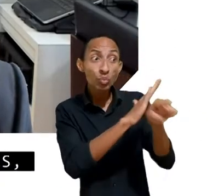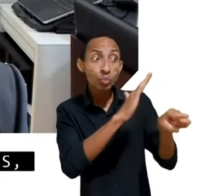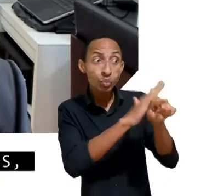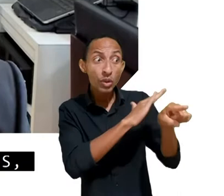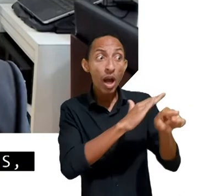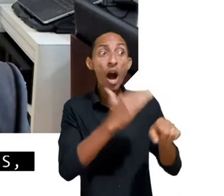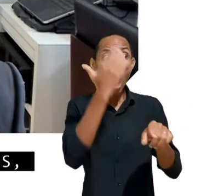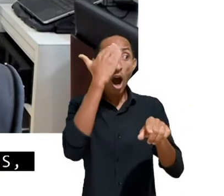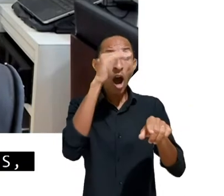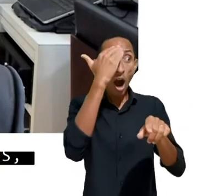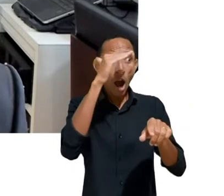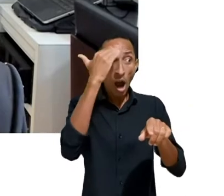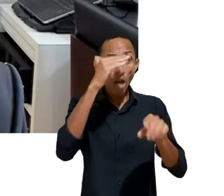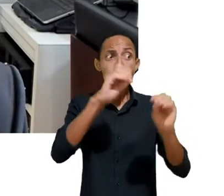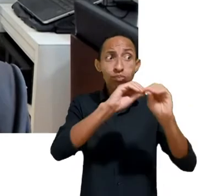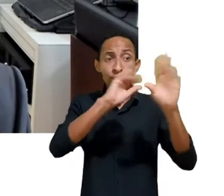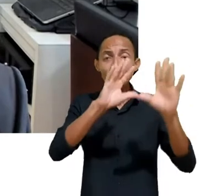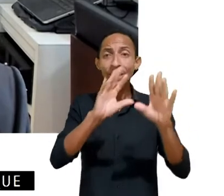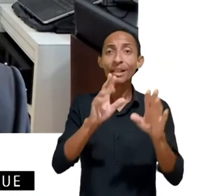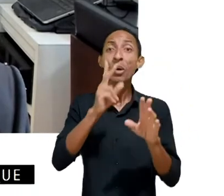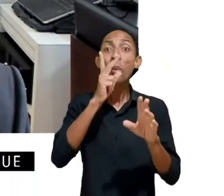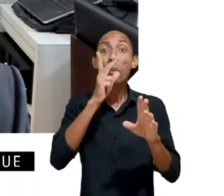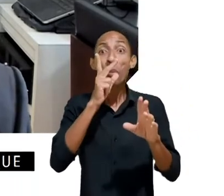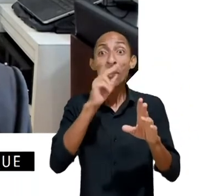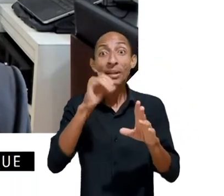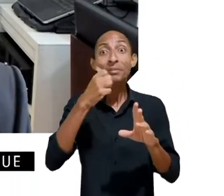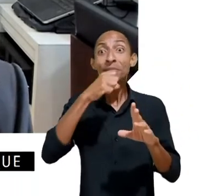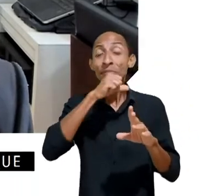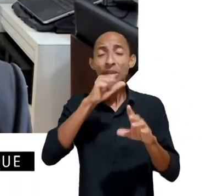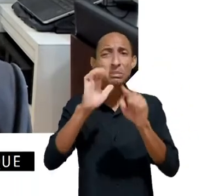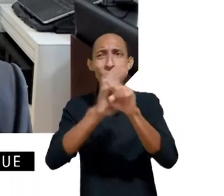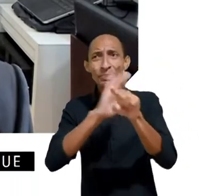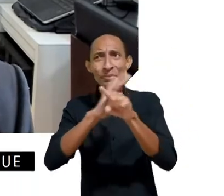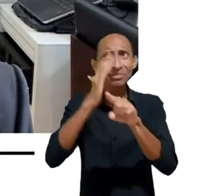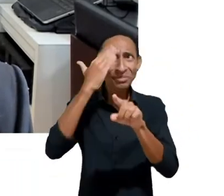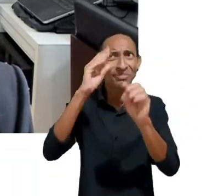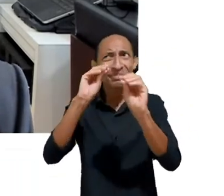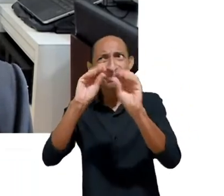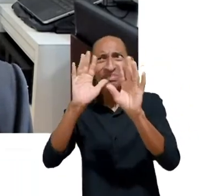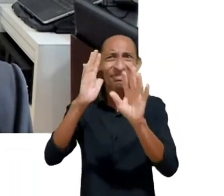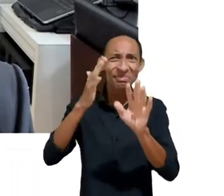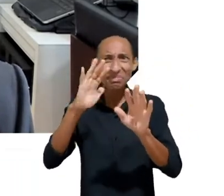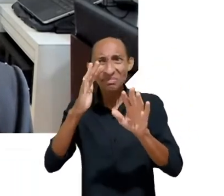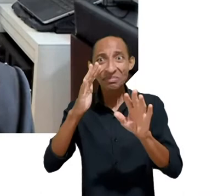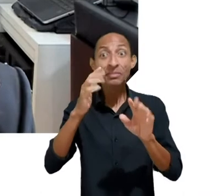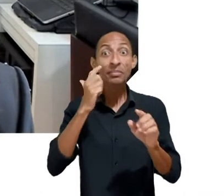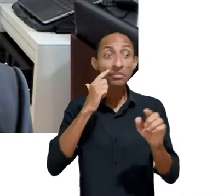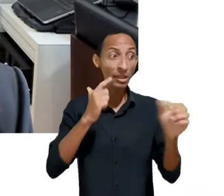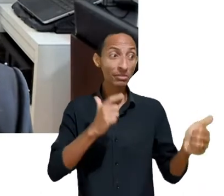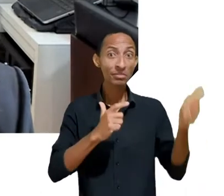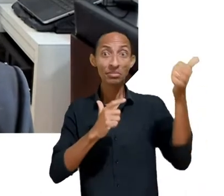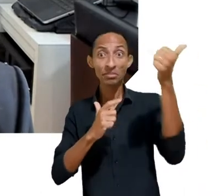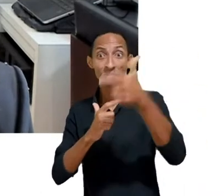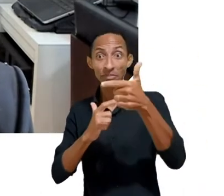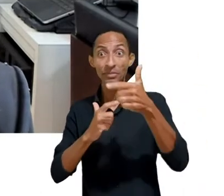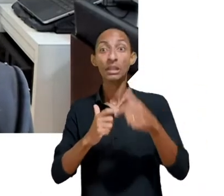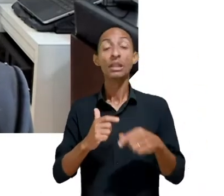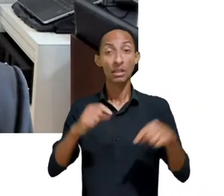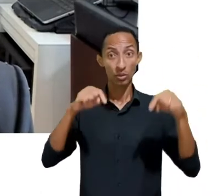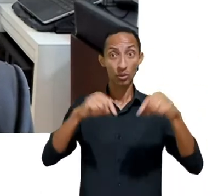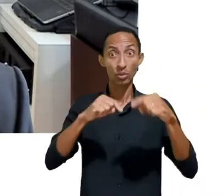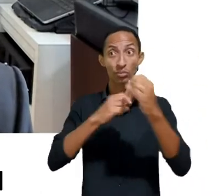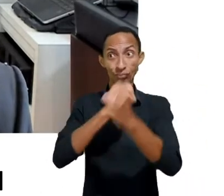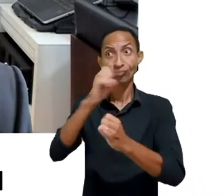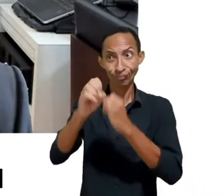pais. Porque nós, enquanto humanidade, a gente está se apropriando então dos desafios da questão da privacidade e